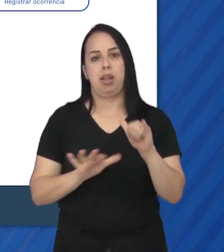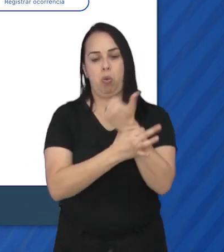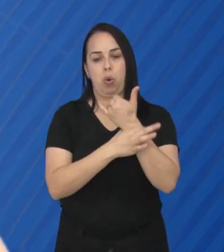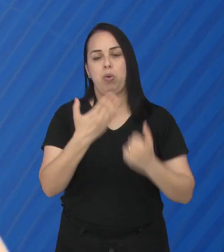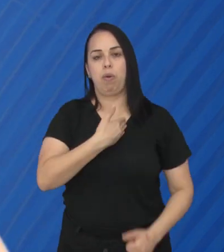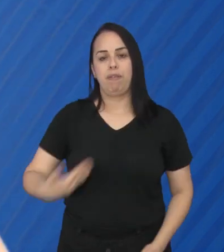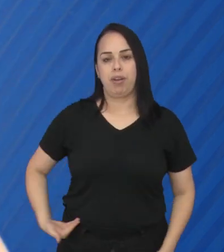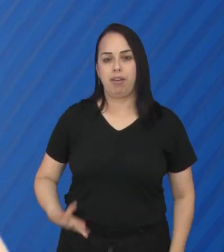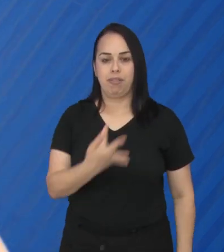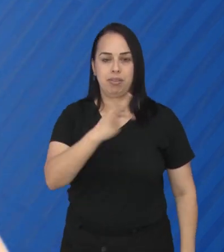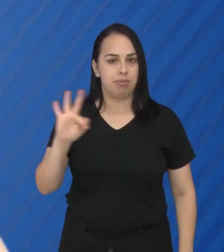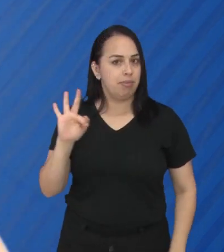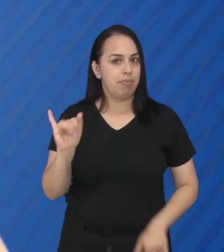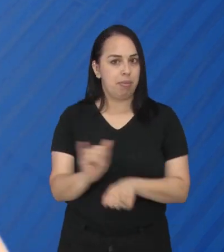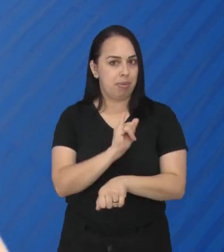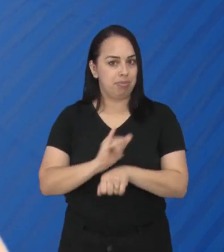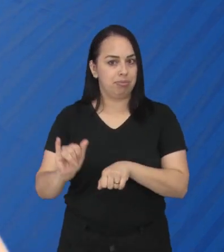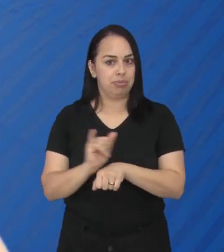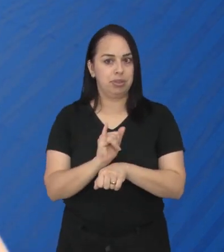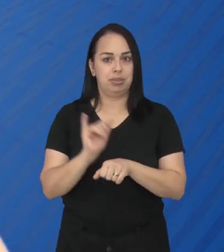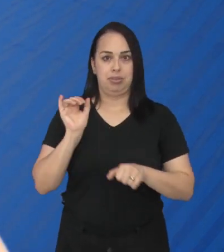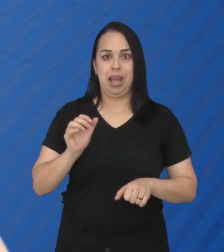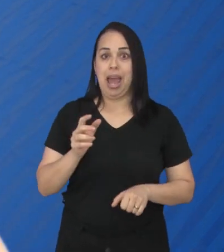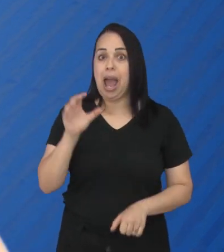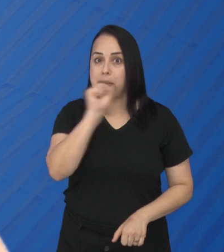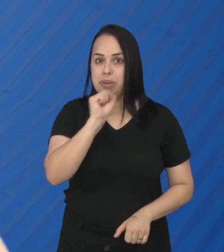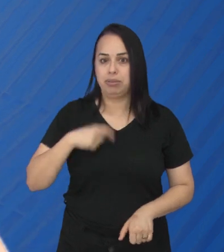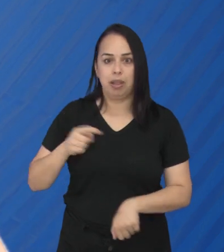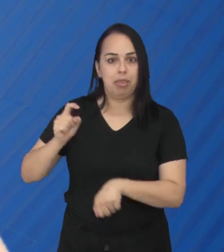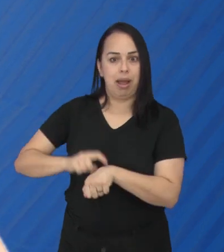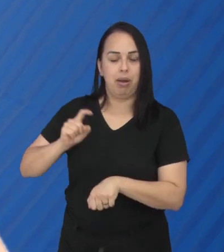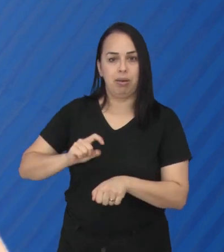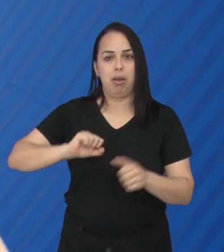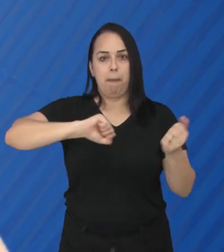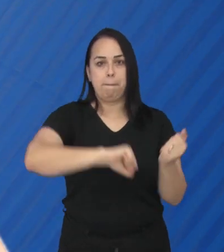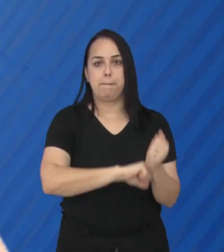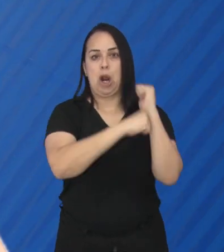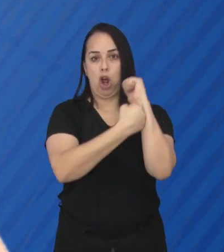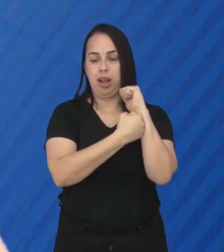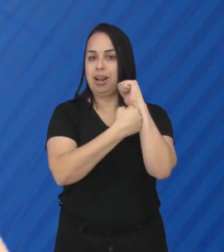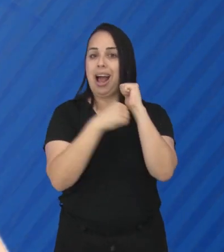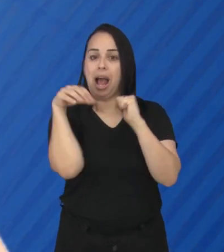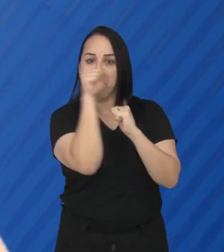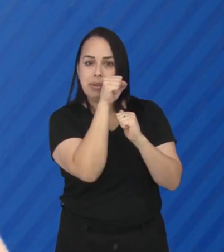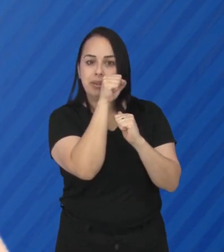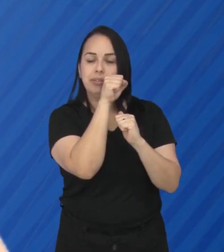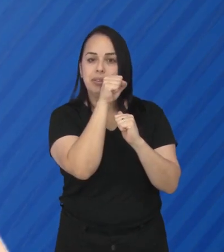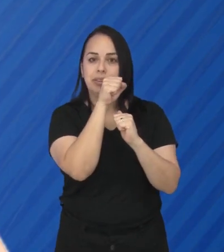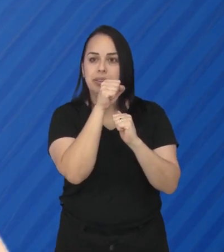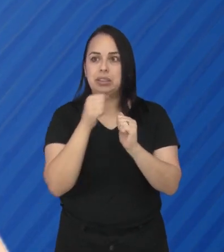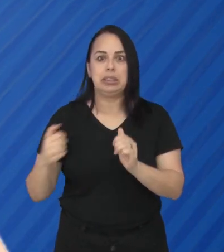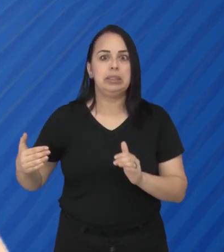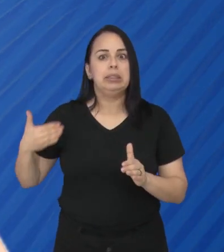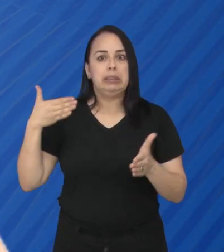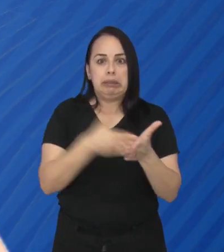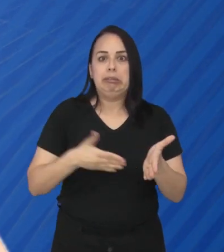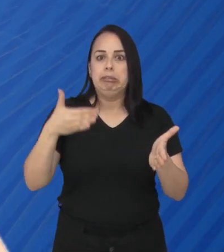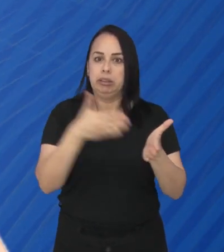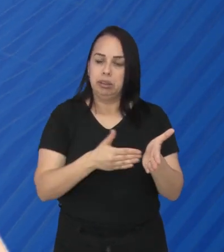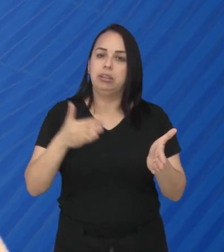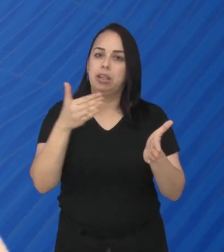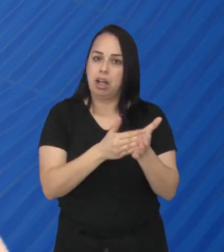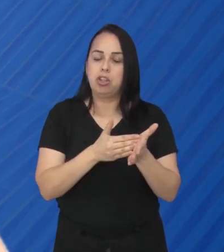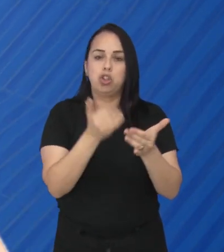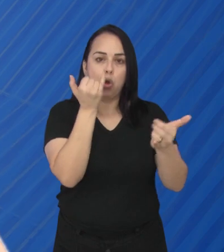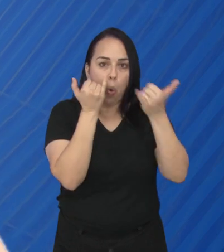federal. A ferramenta funciona como uma espécie de botão de emergência que bloqueia o aparelho de forma rápida impedindo que bandidos